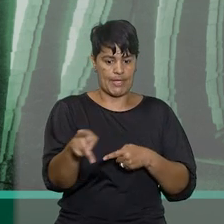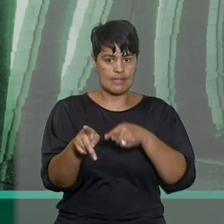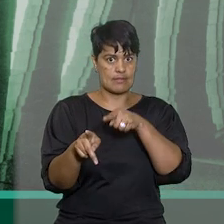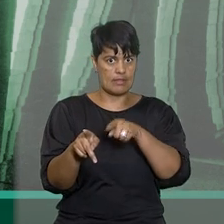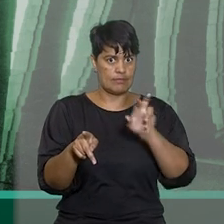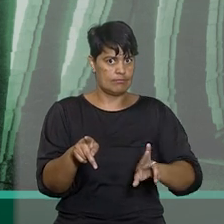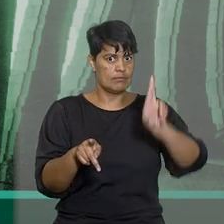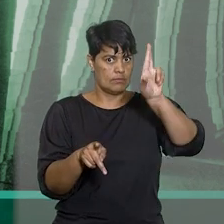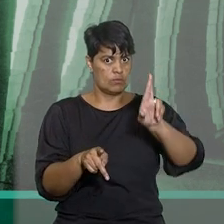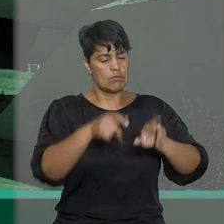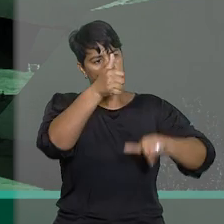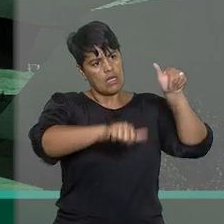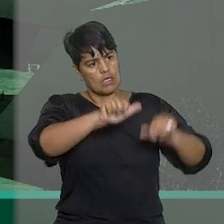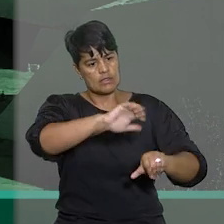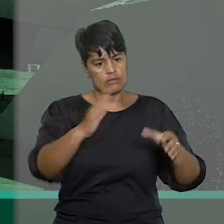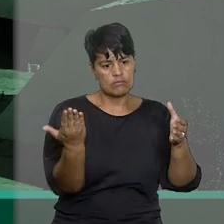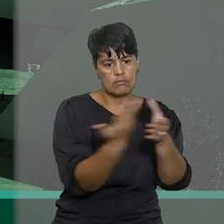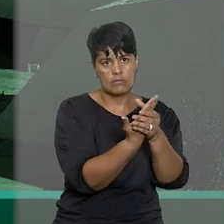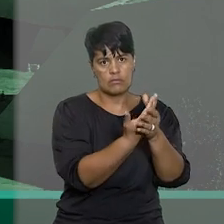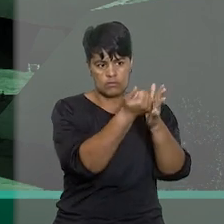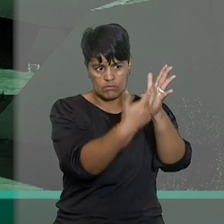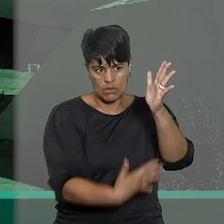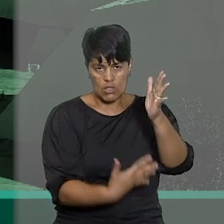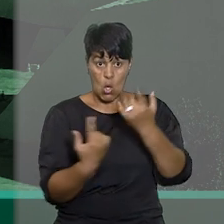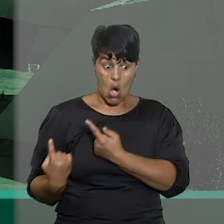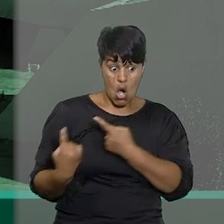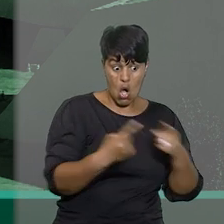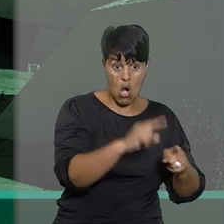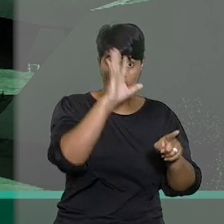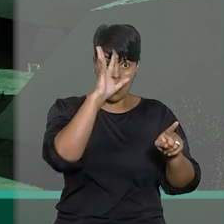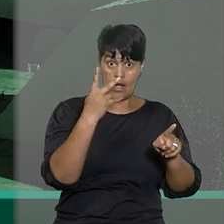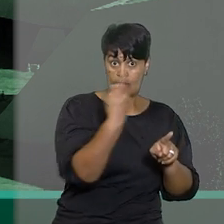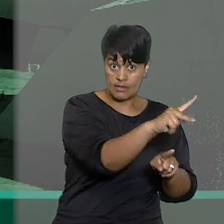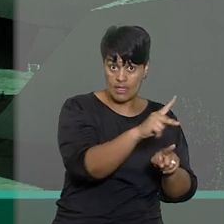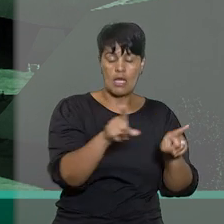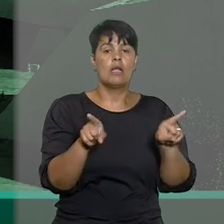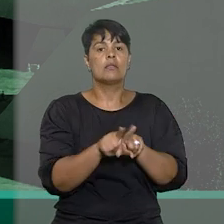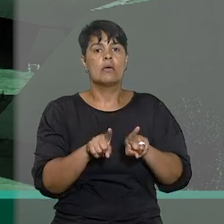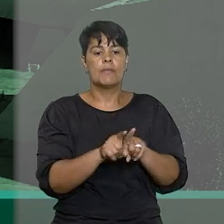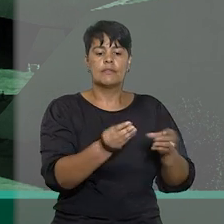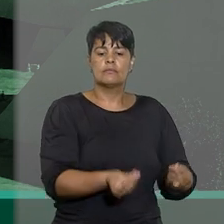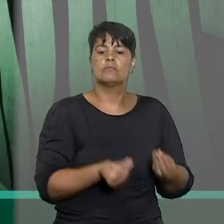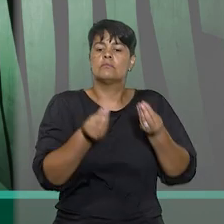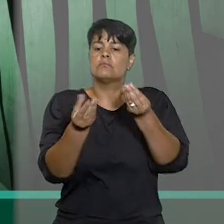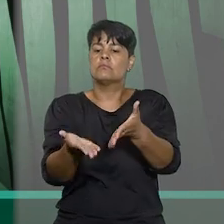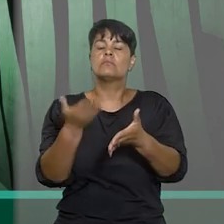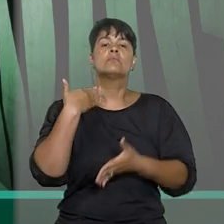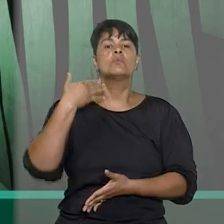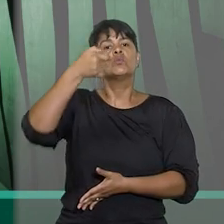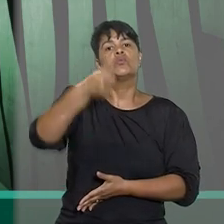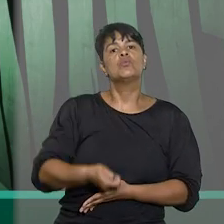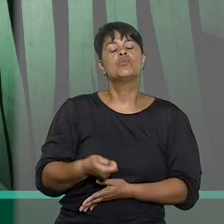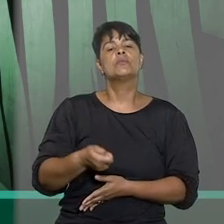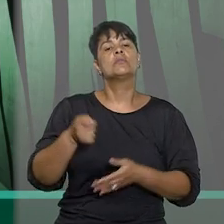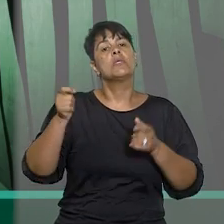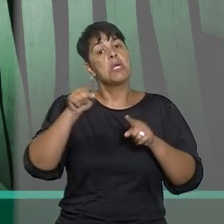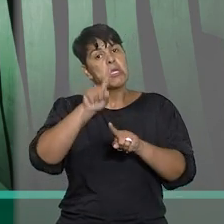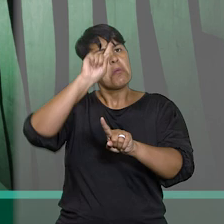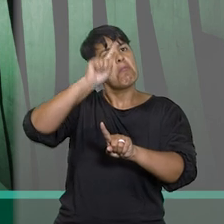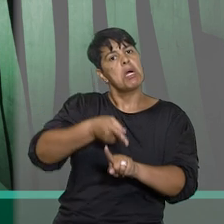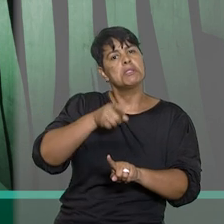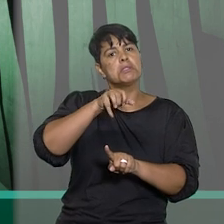embargos de declaração opostos às suas próprias decisões e procede ao juízo de retratação, determinando, caso não haja